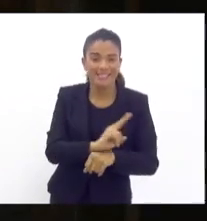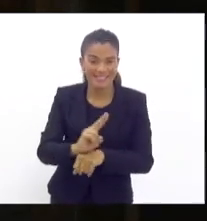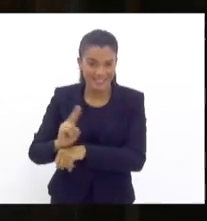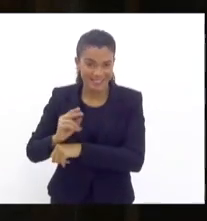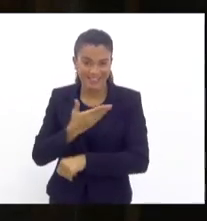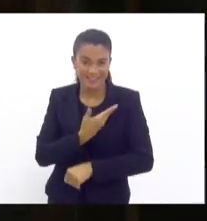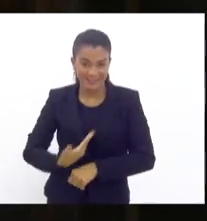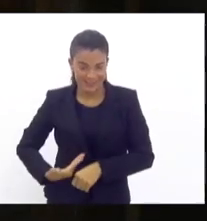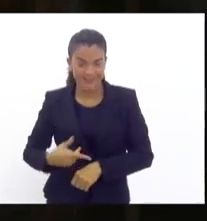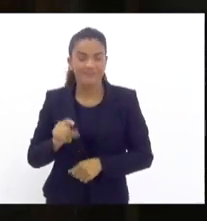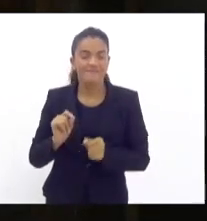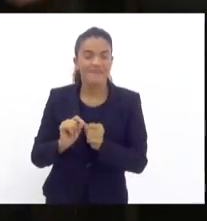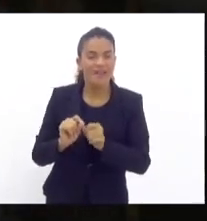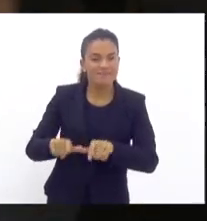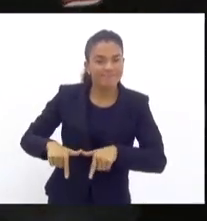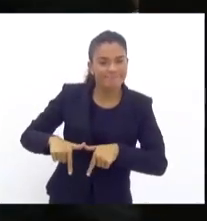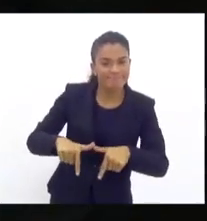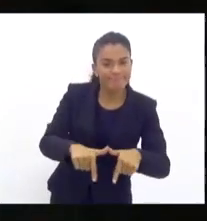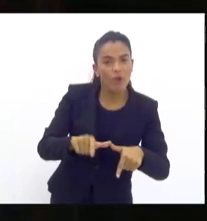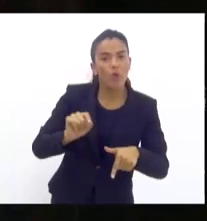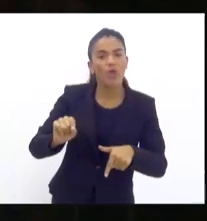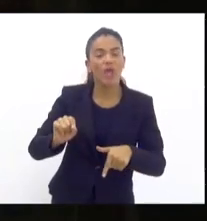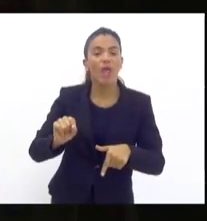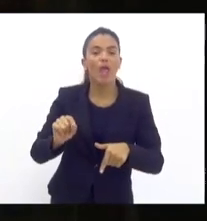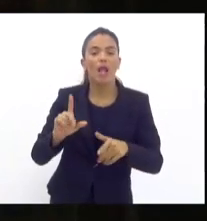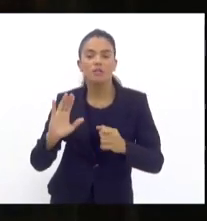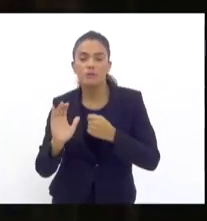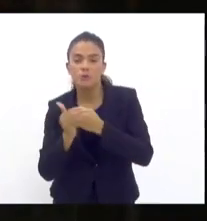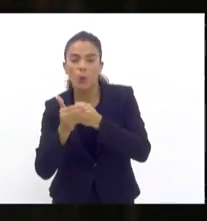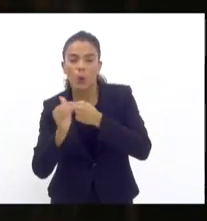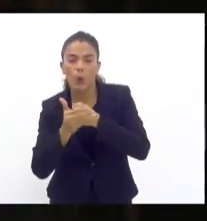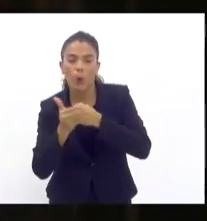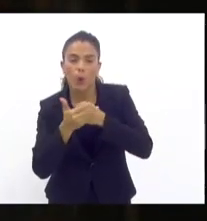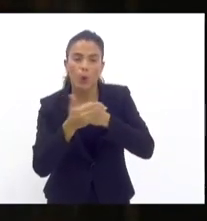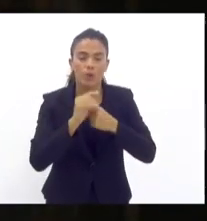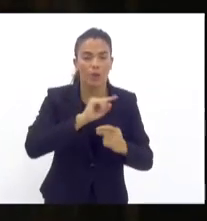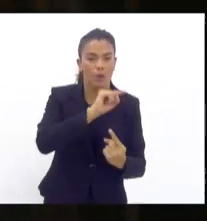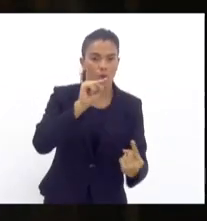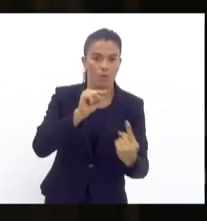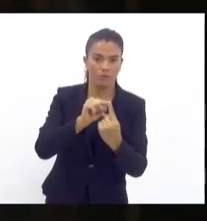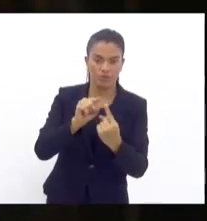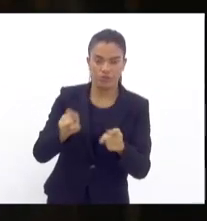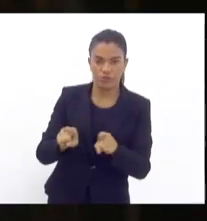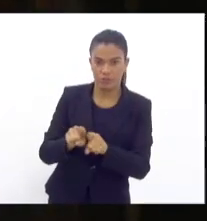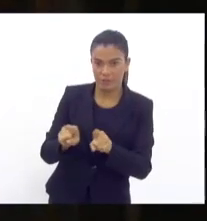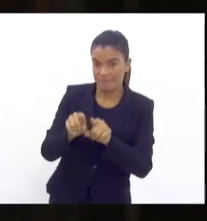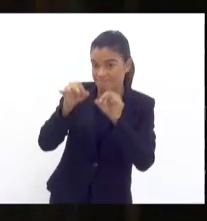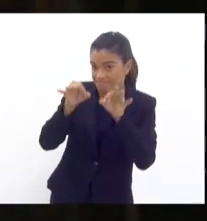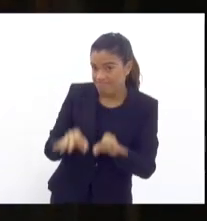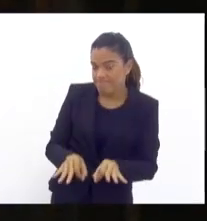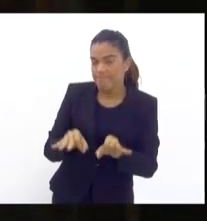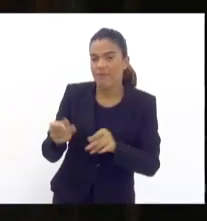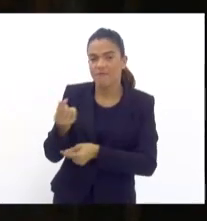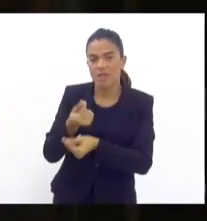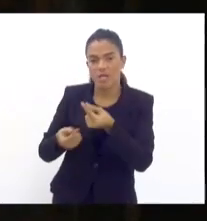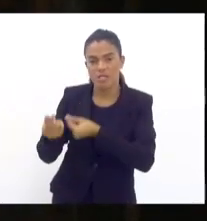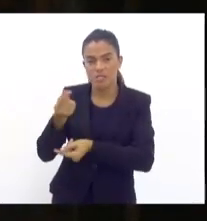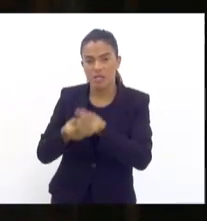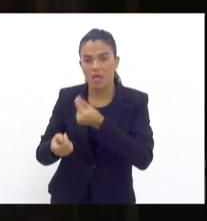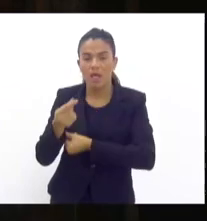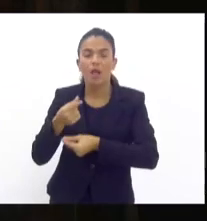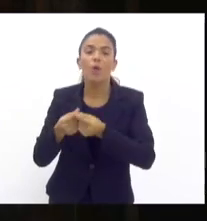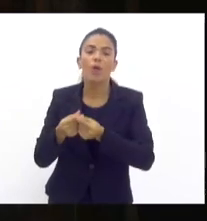no tráfico de drogas faz com que eles expandam os seus objetivos, a sua veia financeira, passando para uma verdadeira